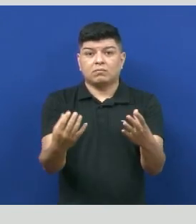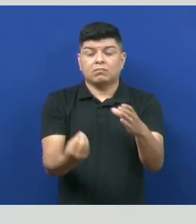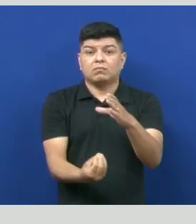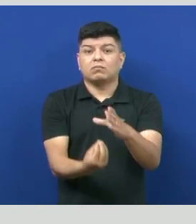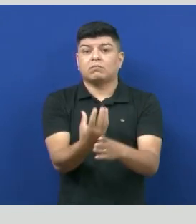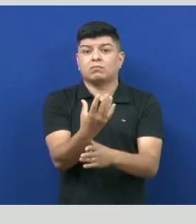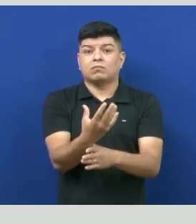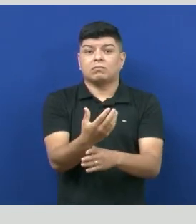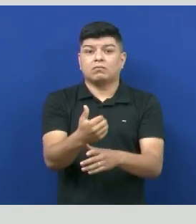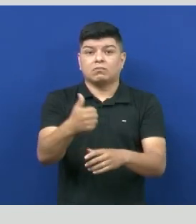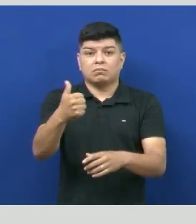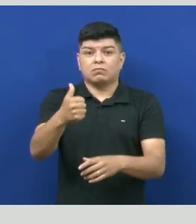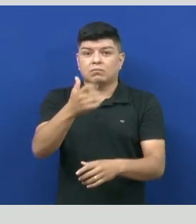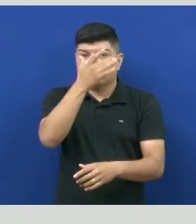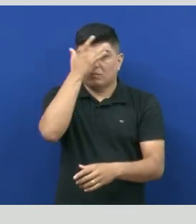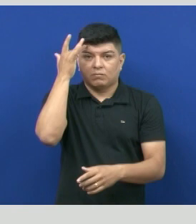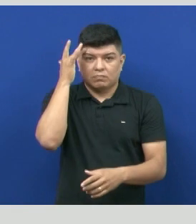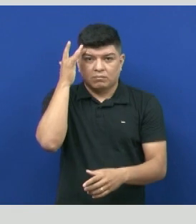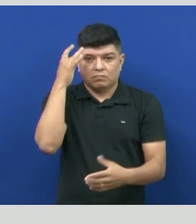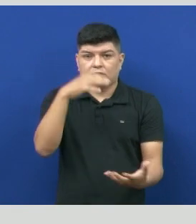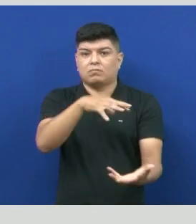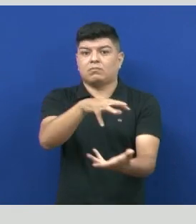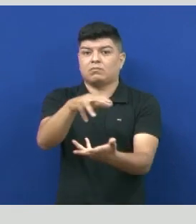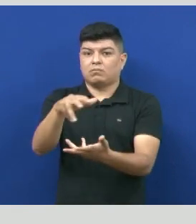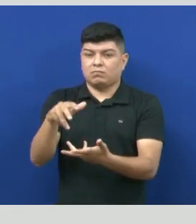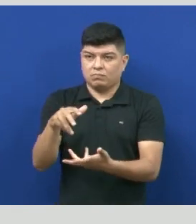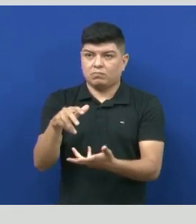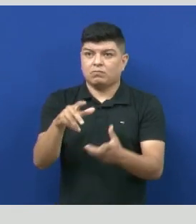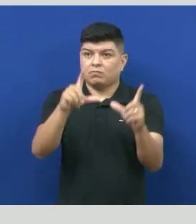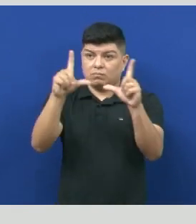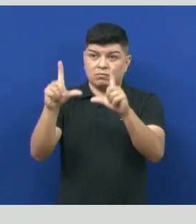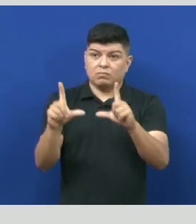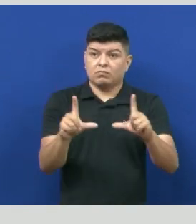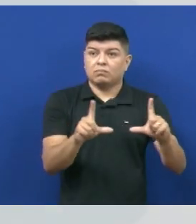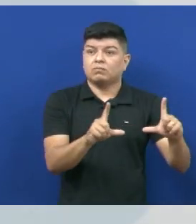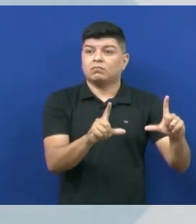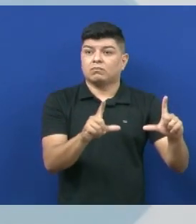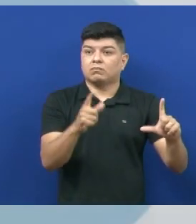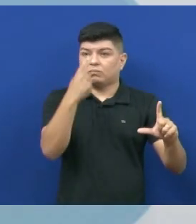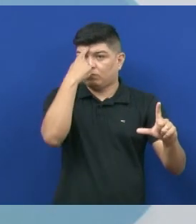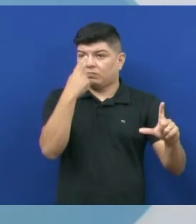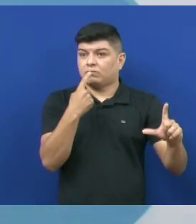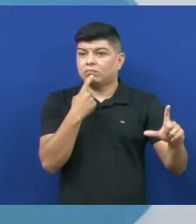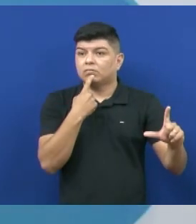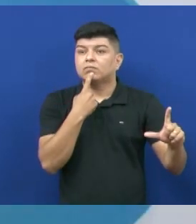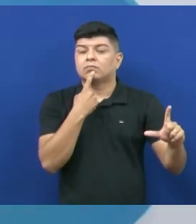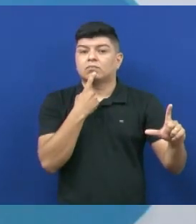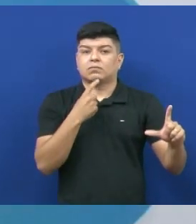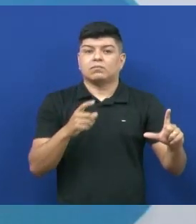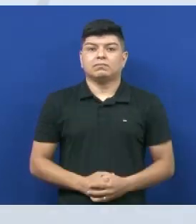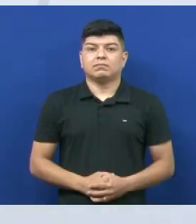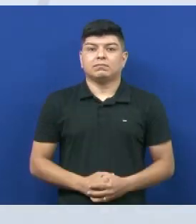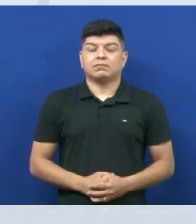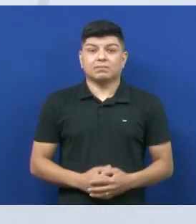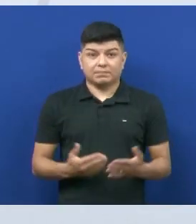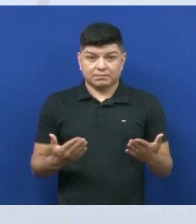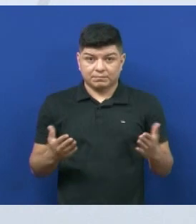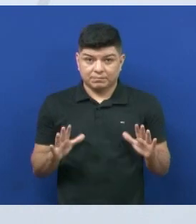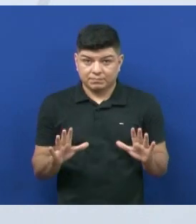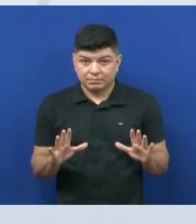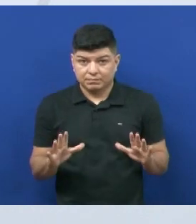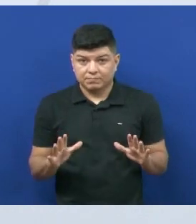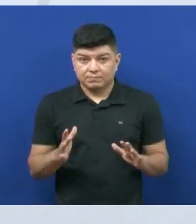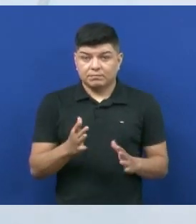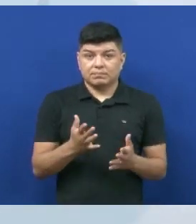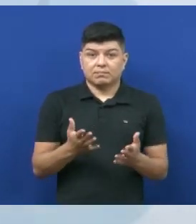surgimento dos primeiros seres vivos. Duas teorias, a evolução gradual dos sistemas químicos e a panspermia cósmica. Então, pessoal,